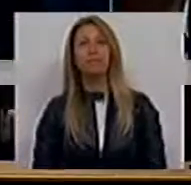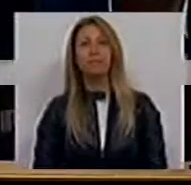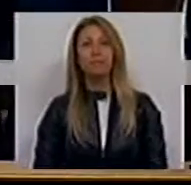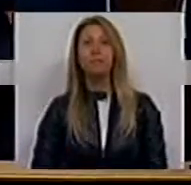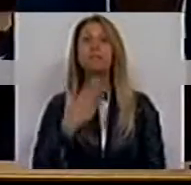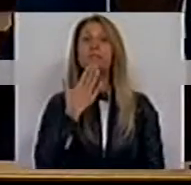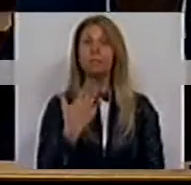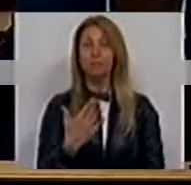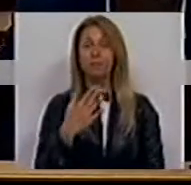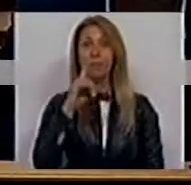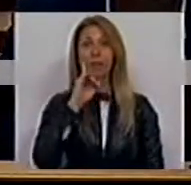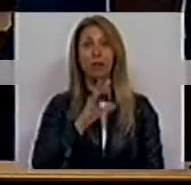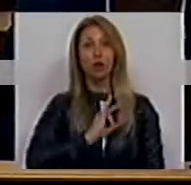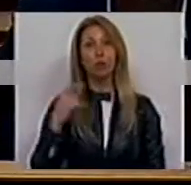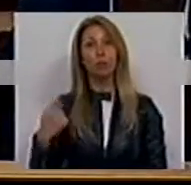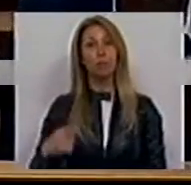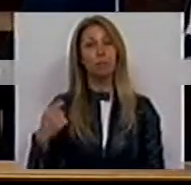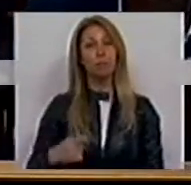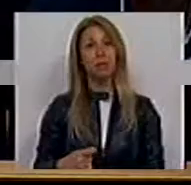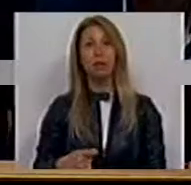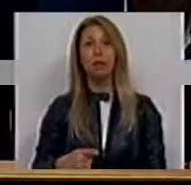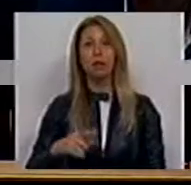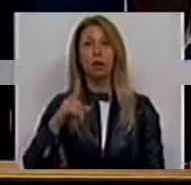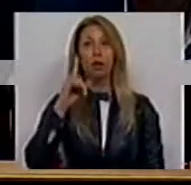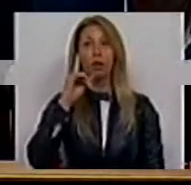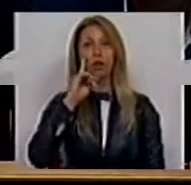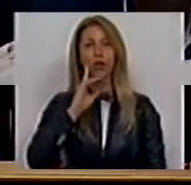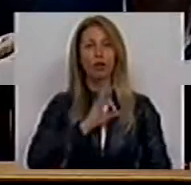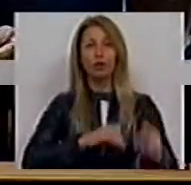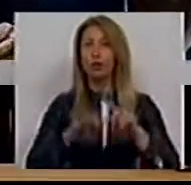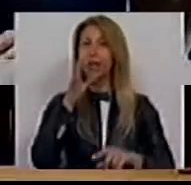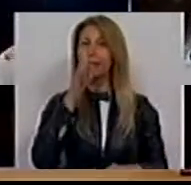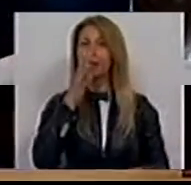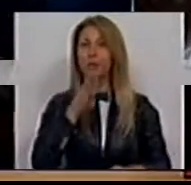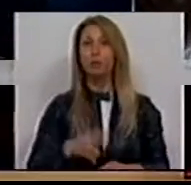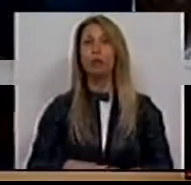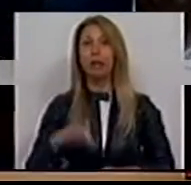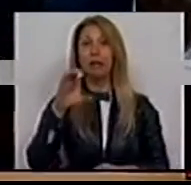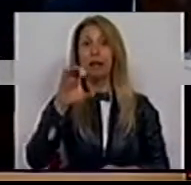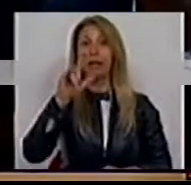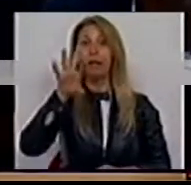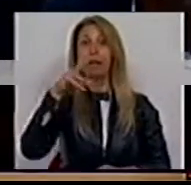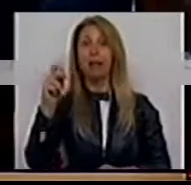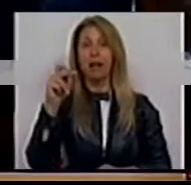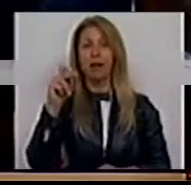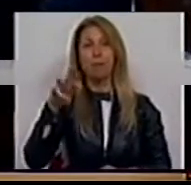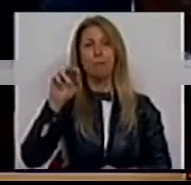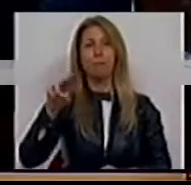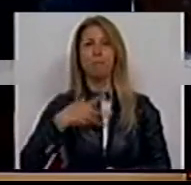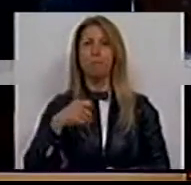Muito obrigada, Sra. Presidente, Sra. Deputada Clara Marques Mendes.